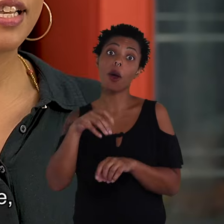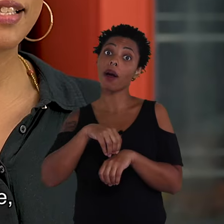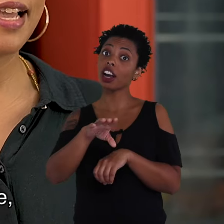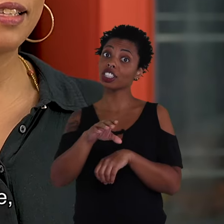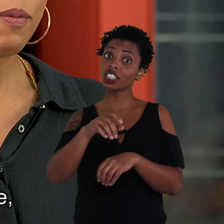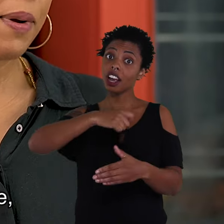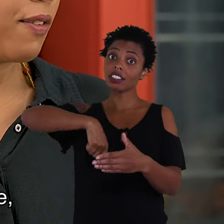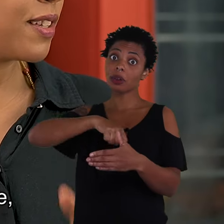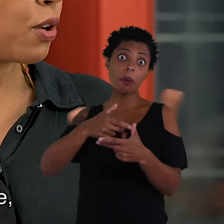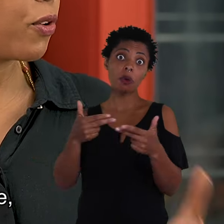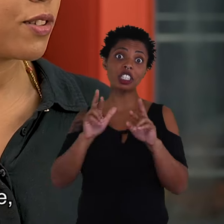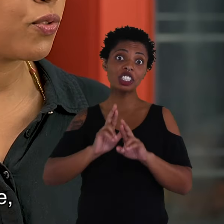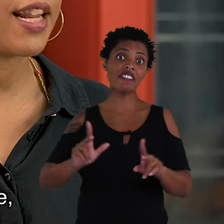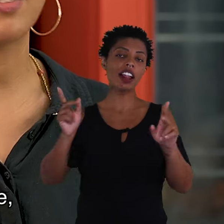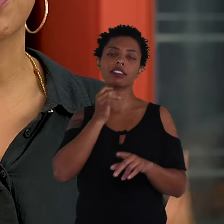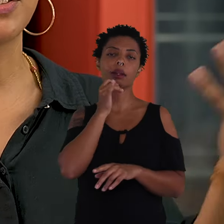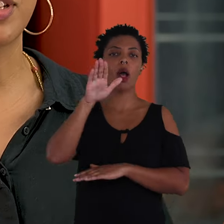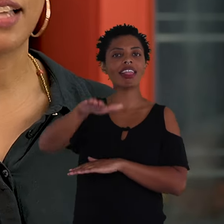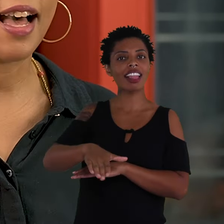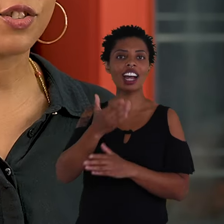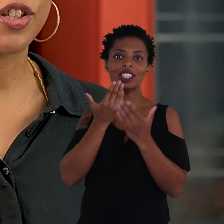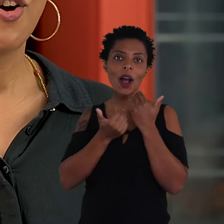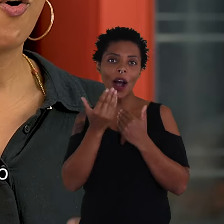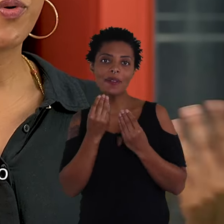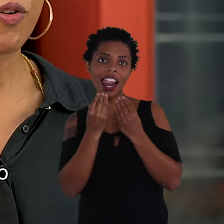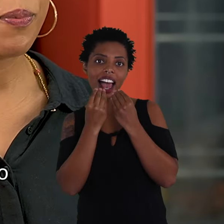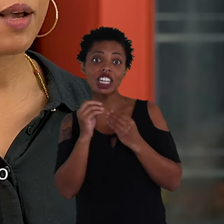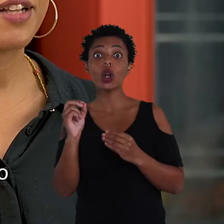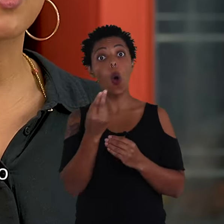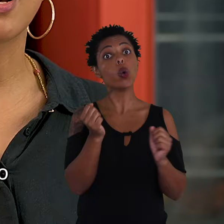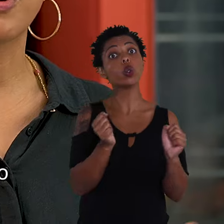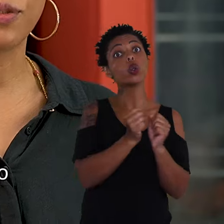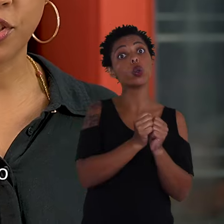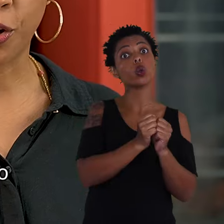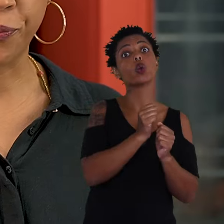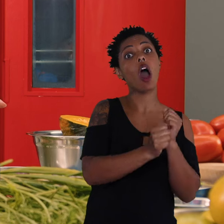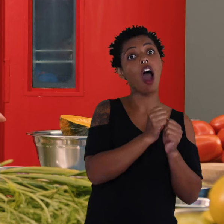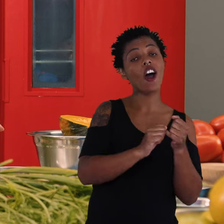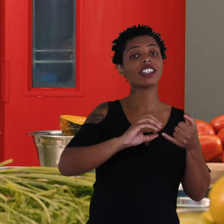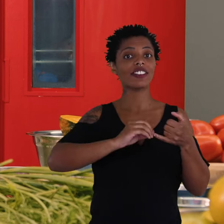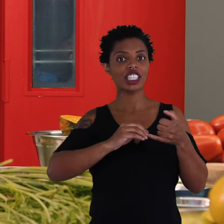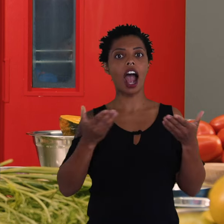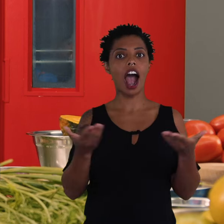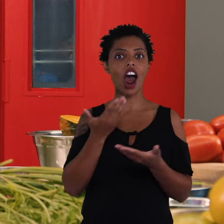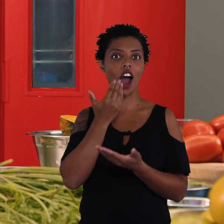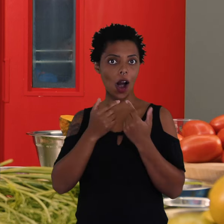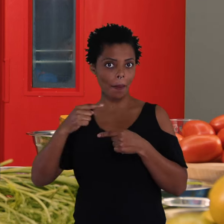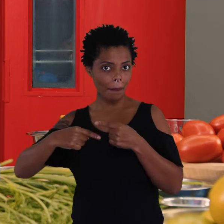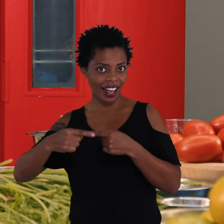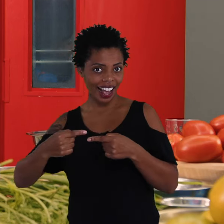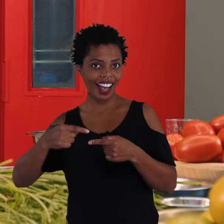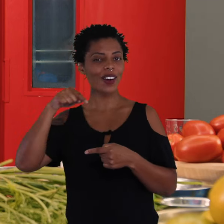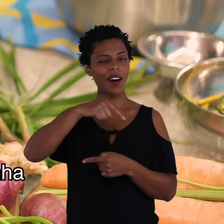dica de receita para fazer uma coisa diferente para um lanche da tarde ou para um acompanhamento de arroz e feijão. Neste momento, gente vai comer